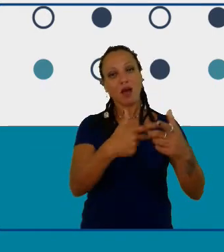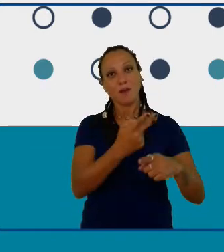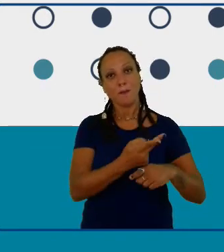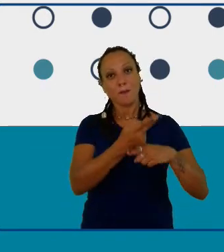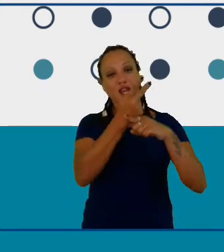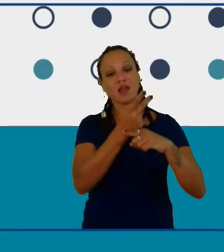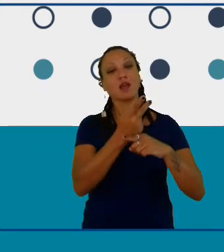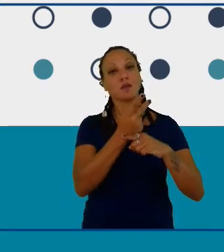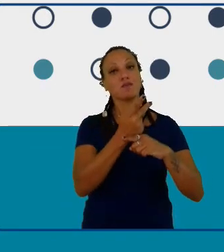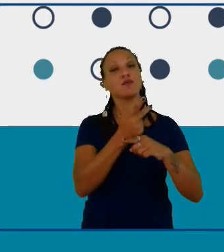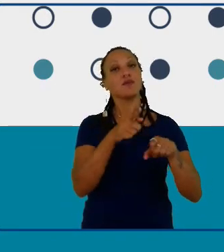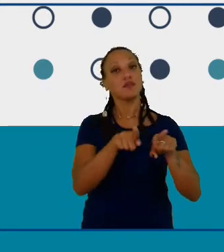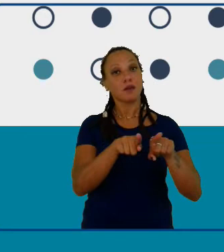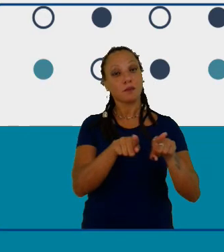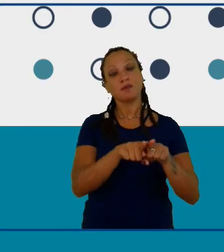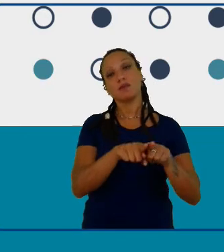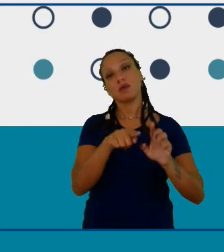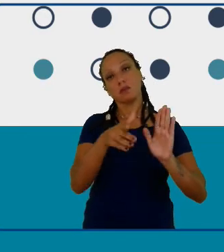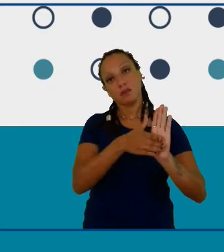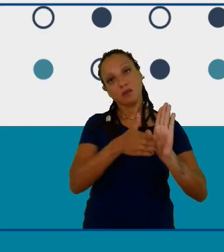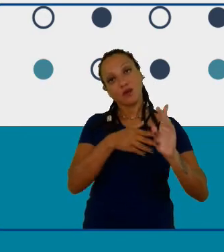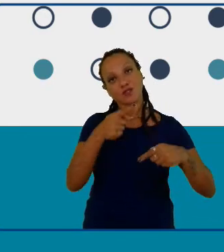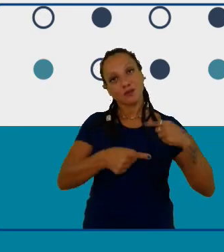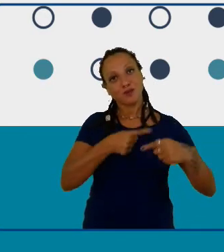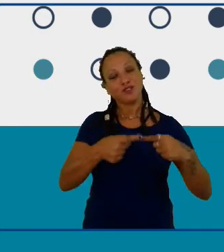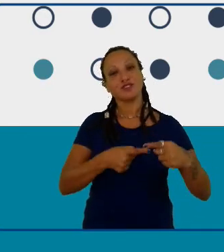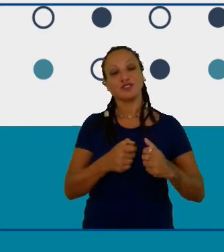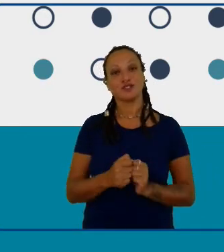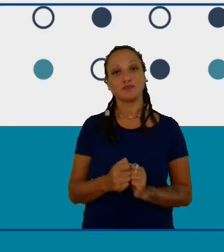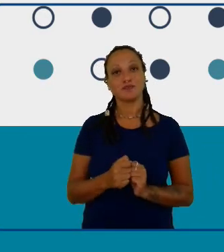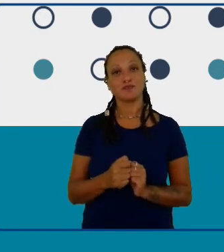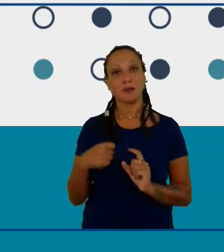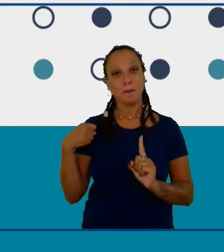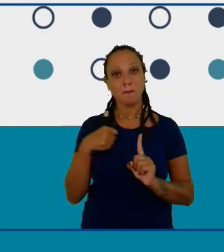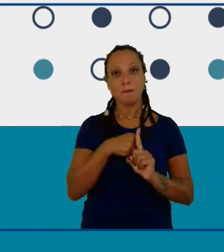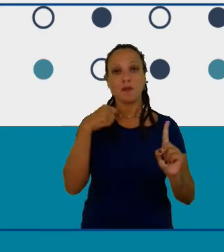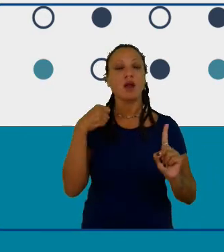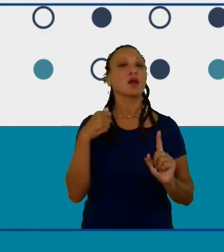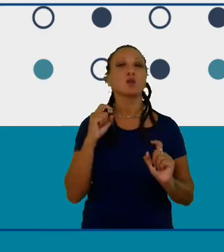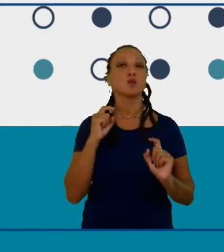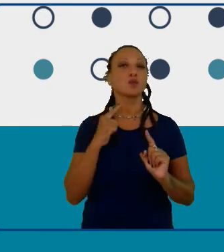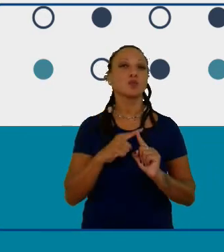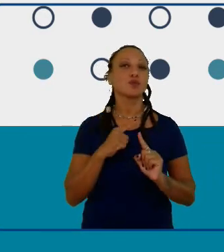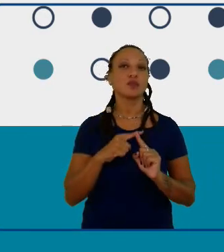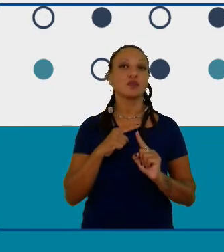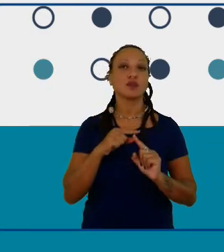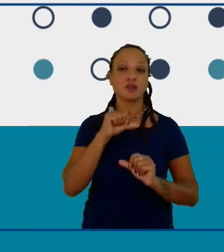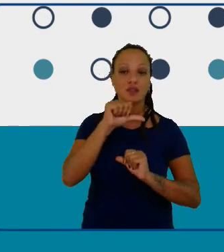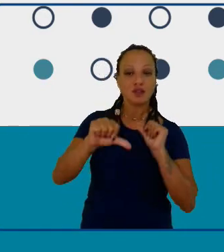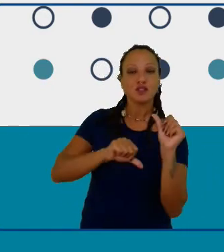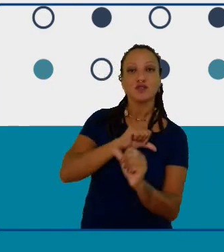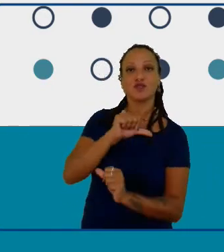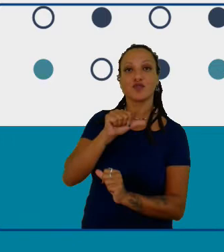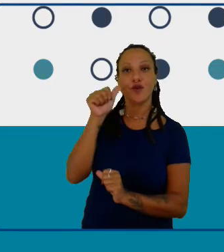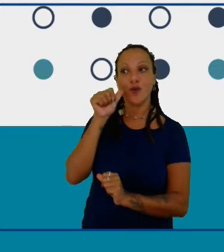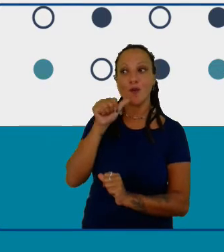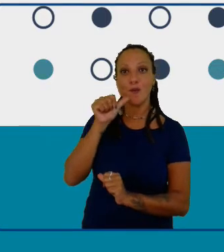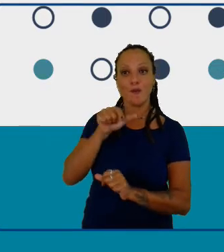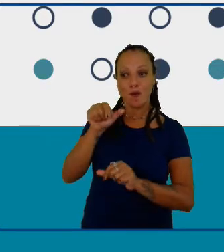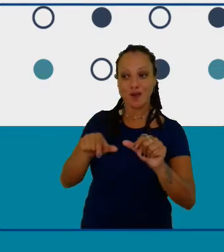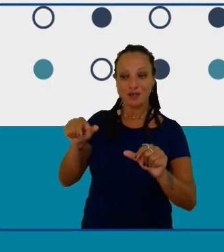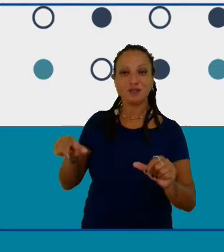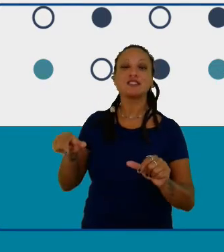política pública e o que é muito impactante para mim que é a inspiração e a transformação das meninas em professoras STEM